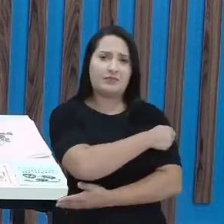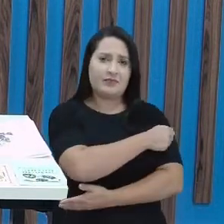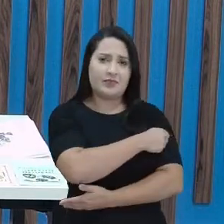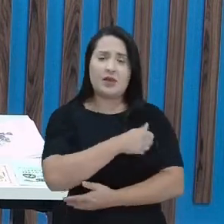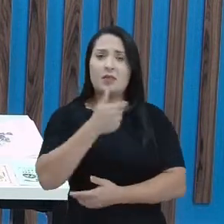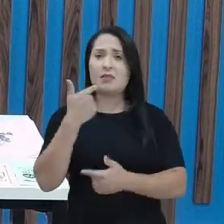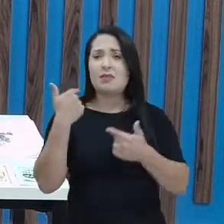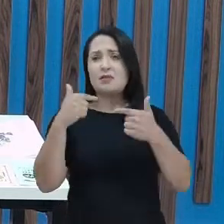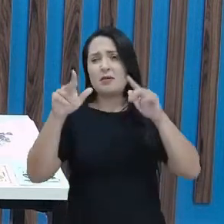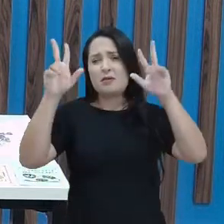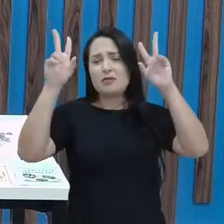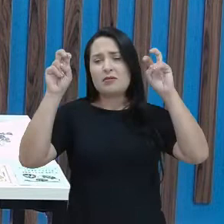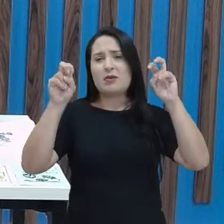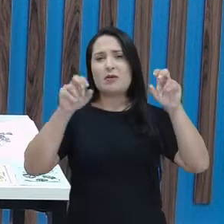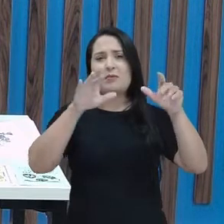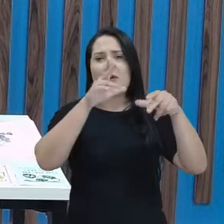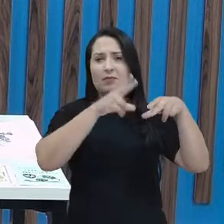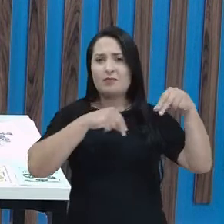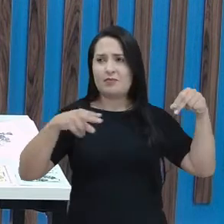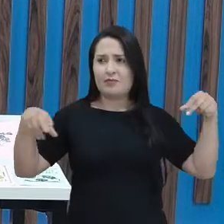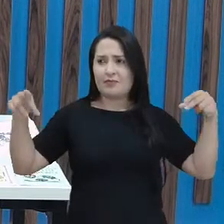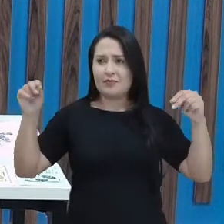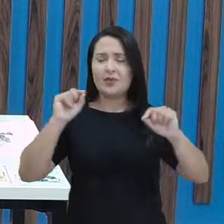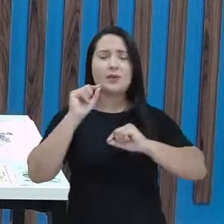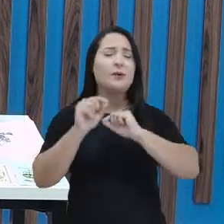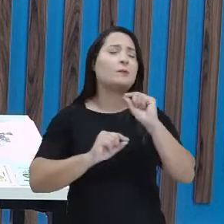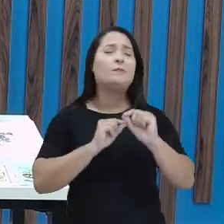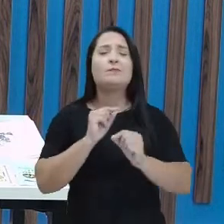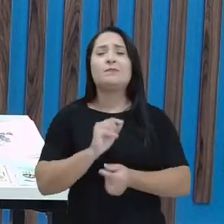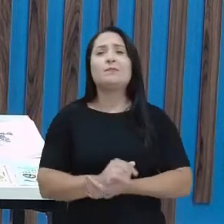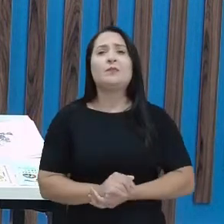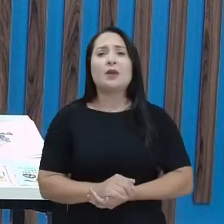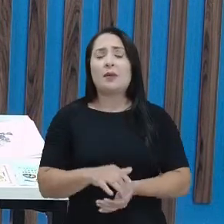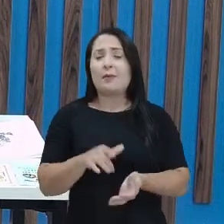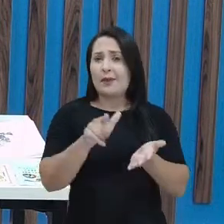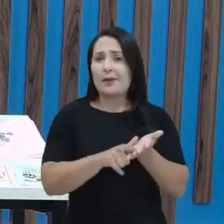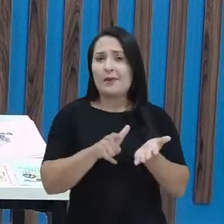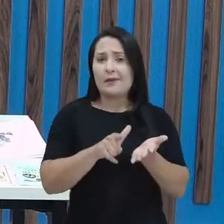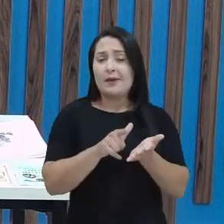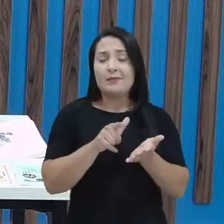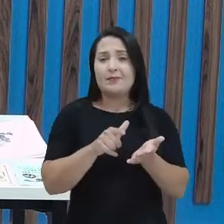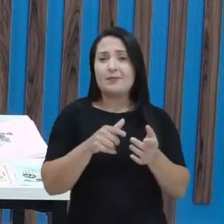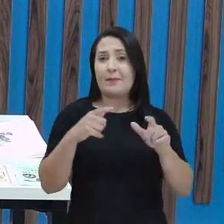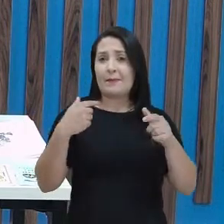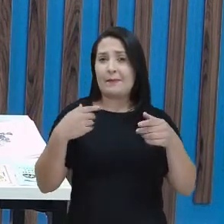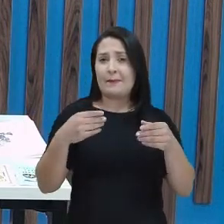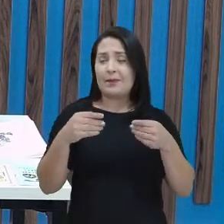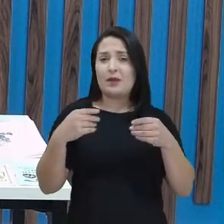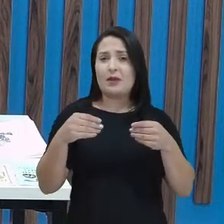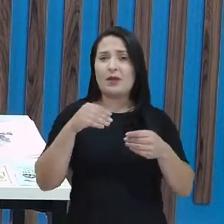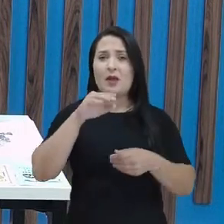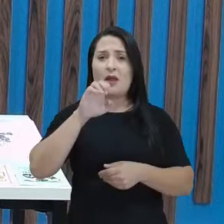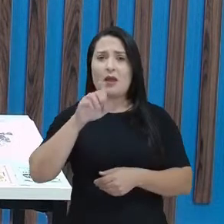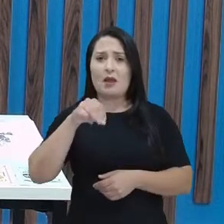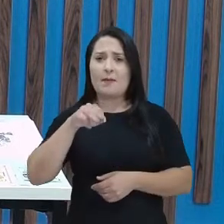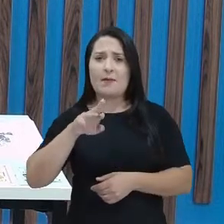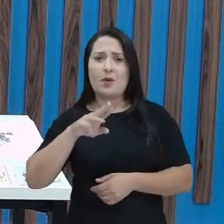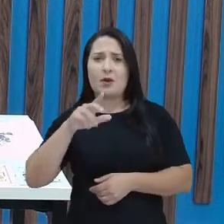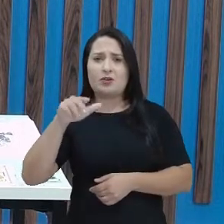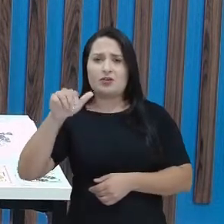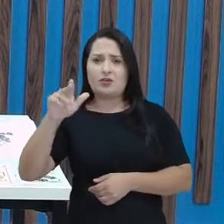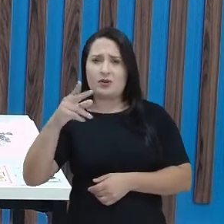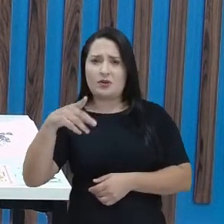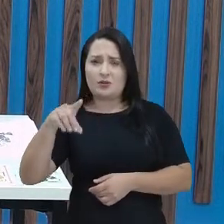Eu peguei um pedaço de EVA, tá certo? Emborrachado, olha, cortei em quadradinho.